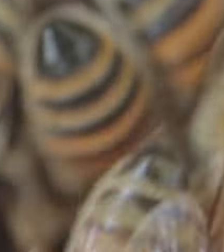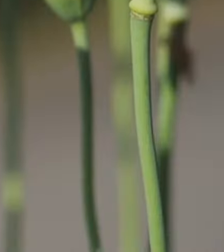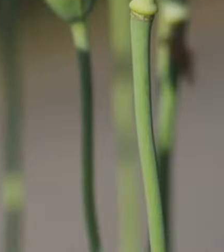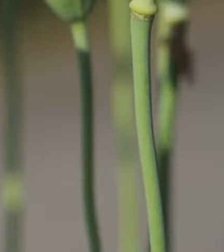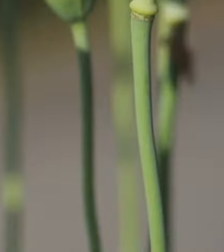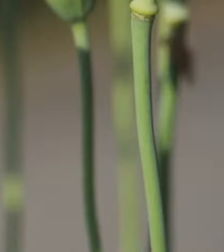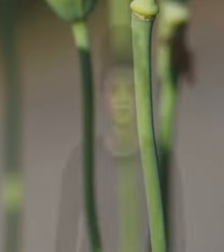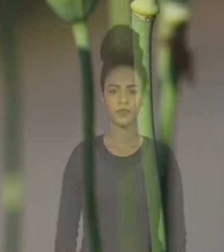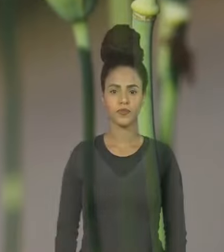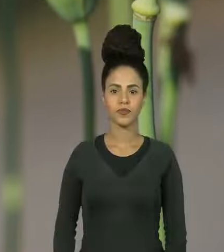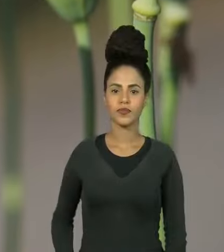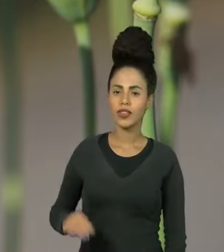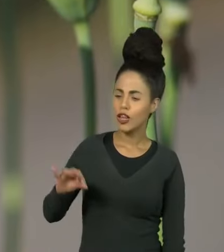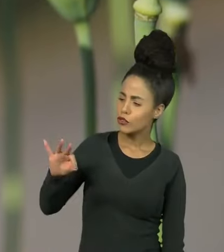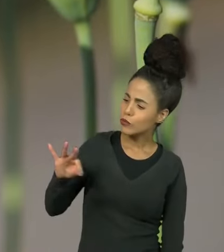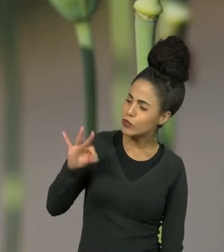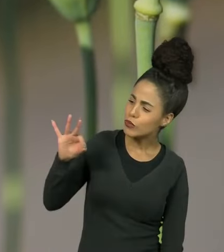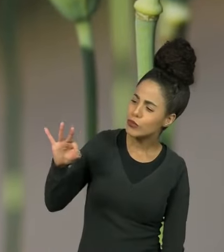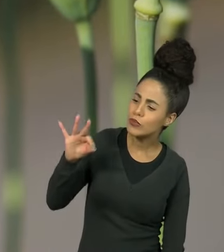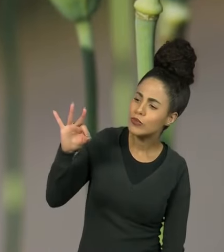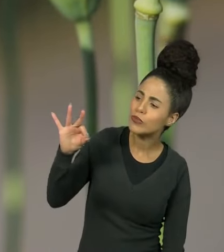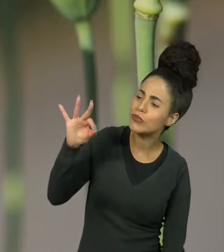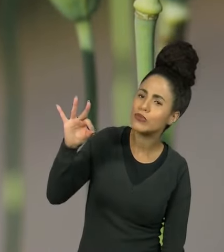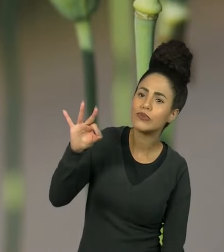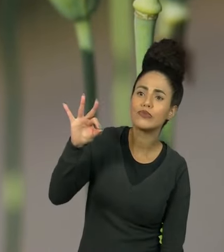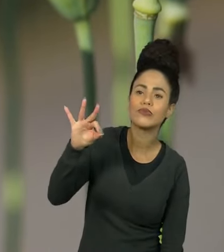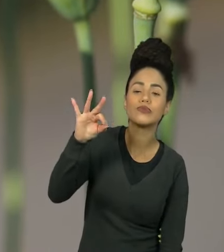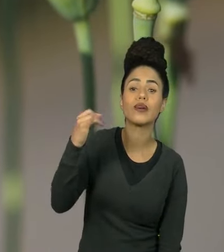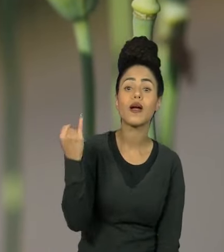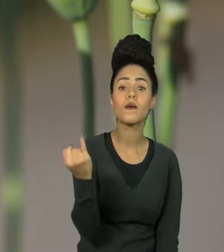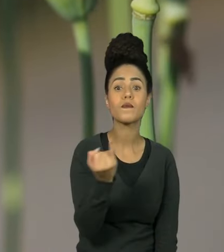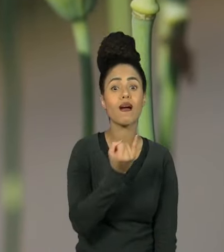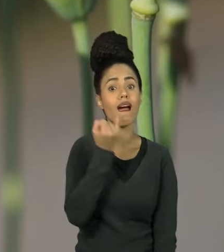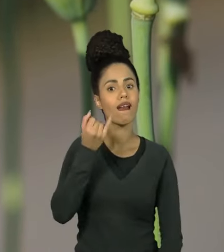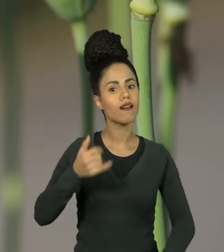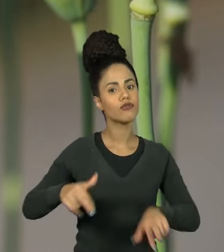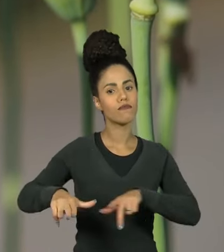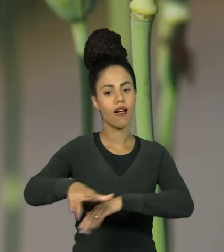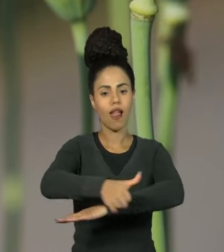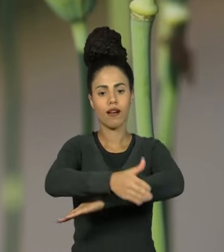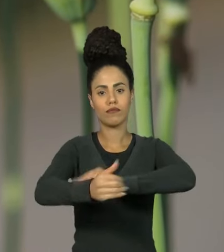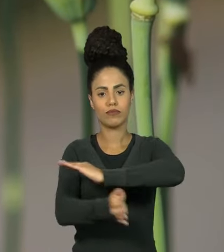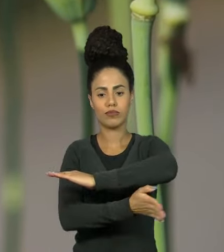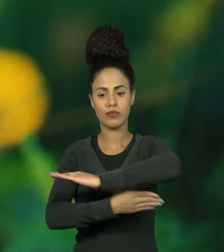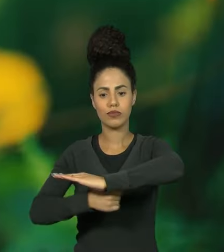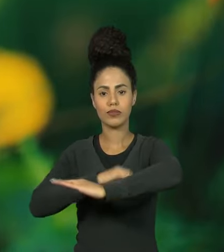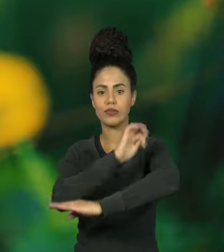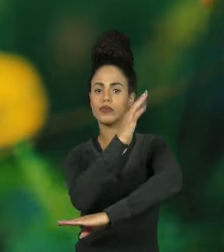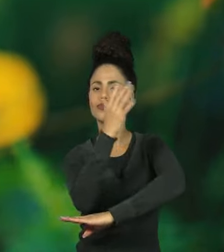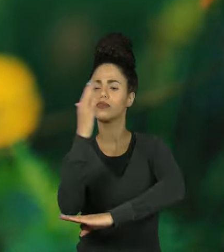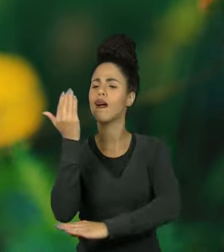Um pequeno inseto essencial para a biodiversidade e produção de alimentos.